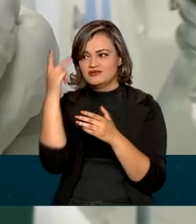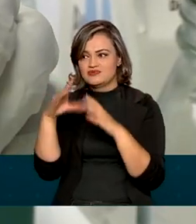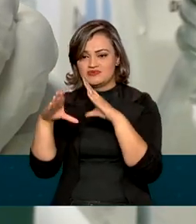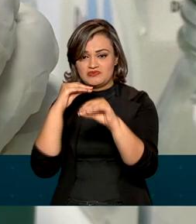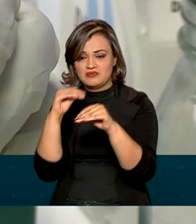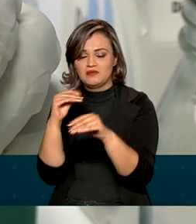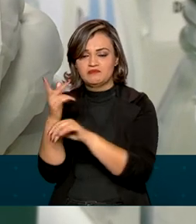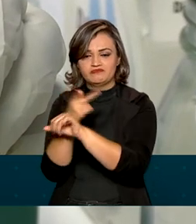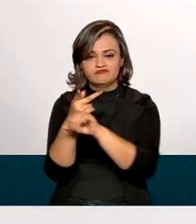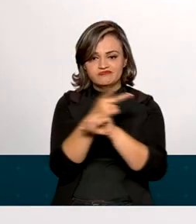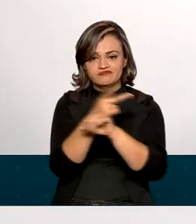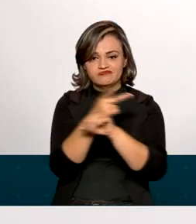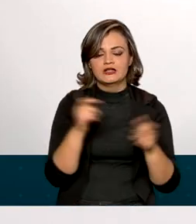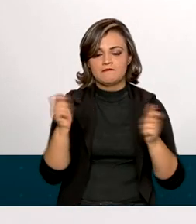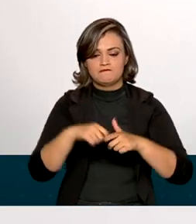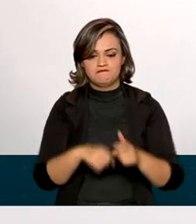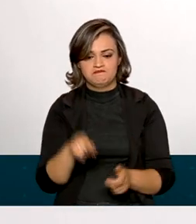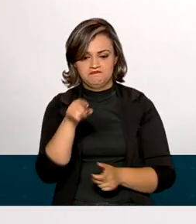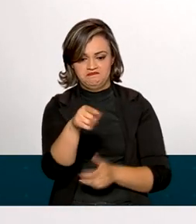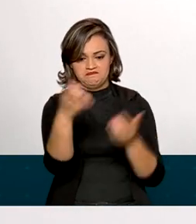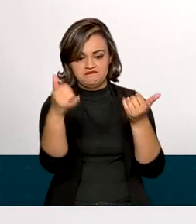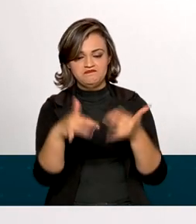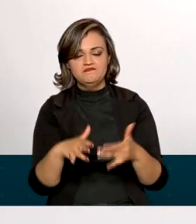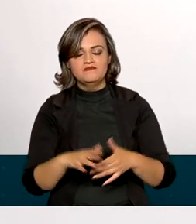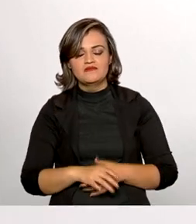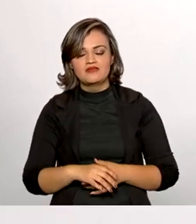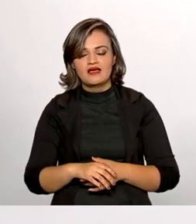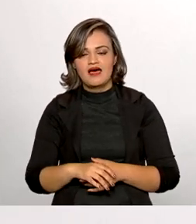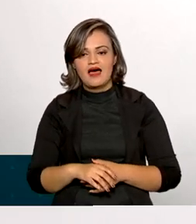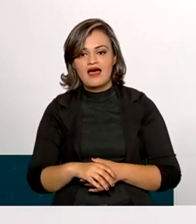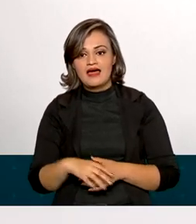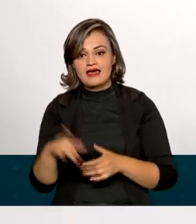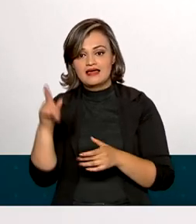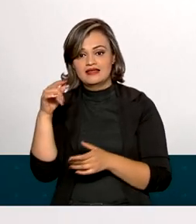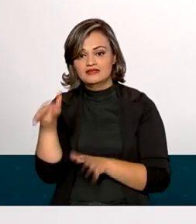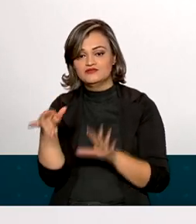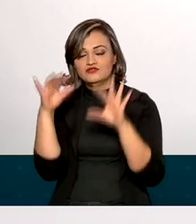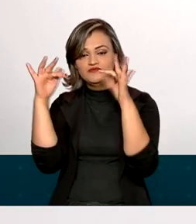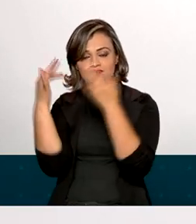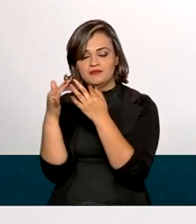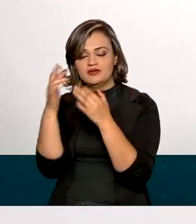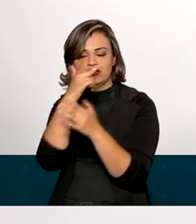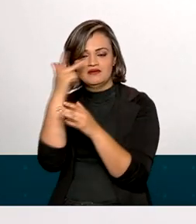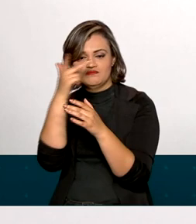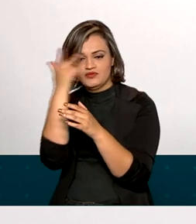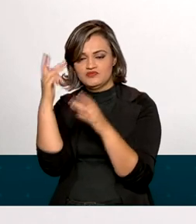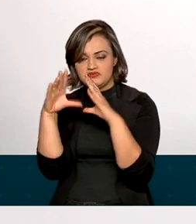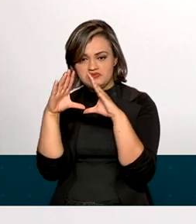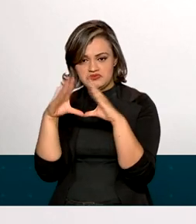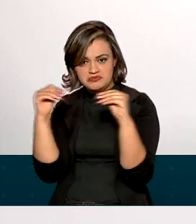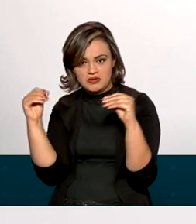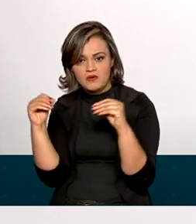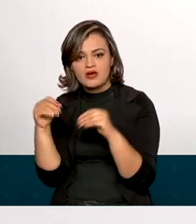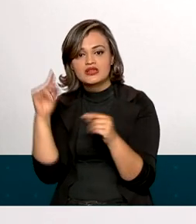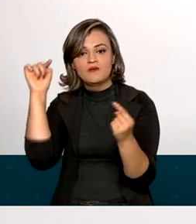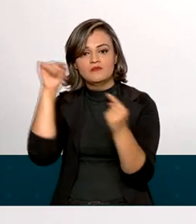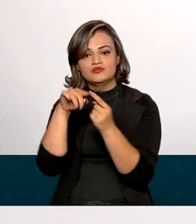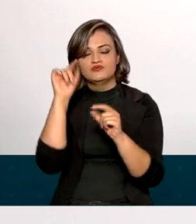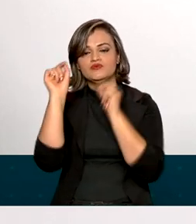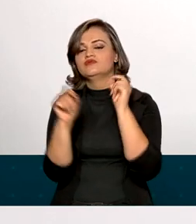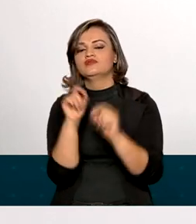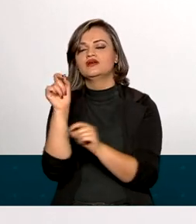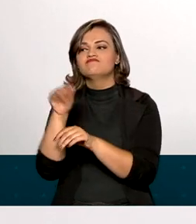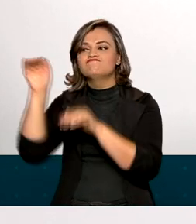Desaparecidas. A Campanha Nacional de Coleta de DNA de Familiares de Pessoas Desaparecidas tem como objetivo